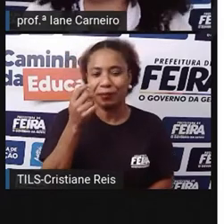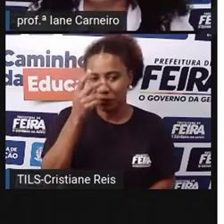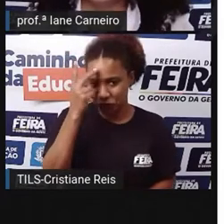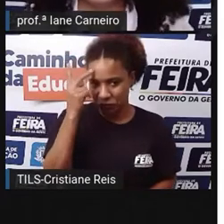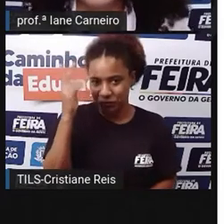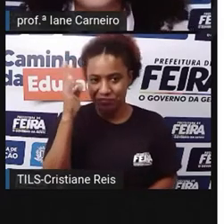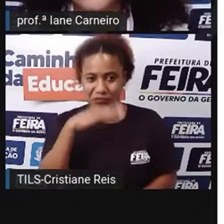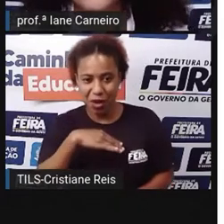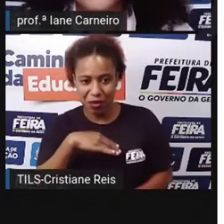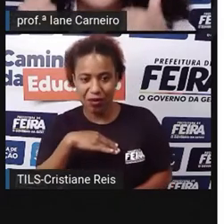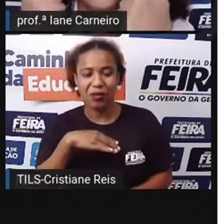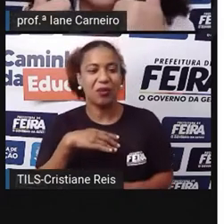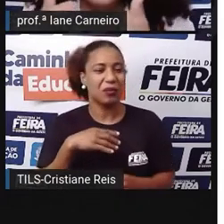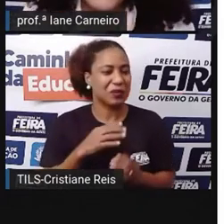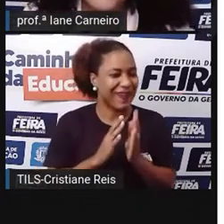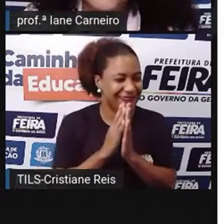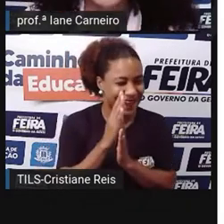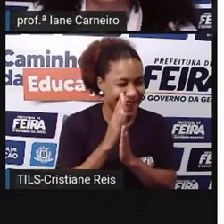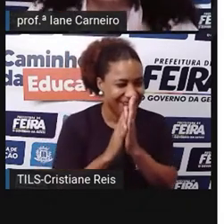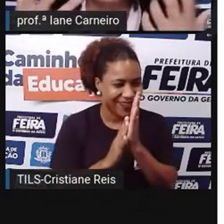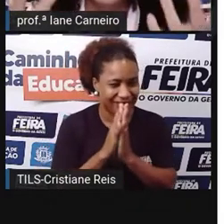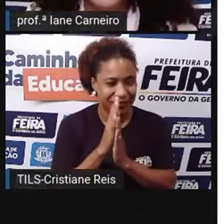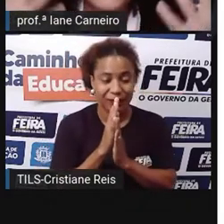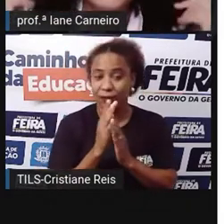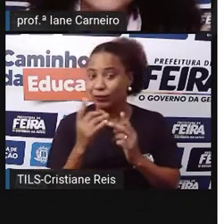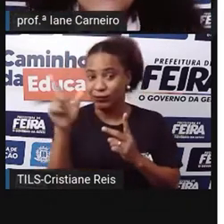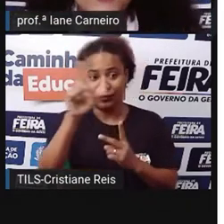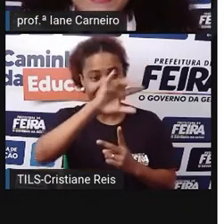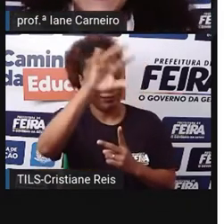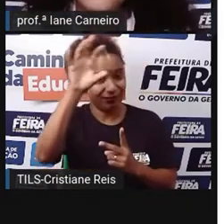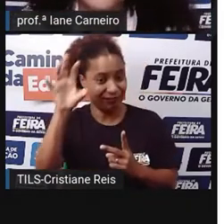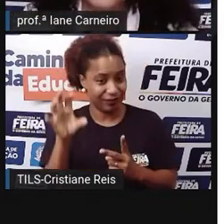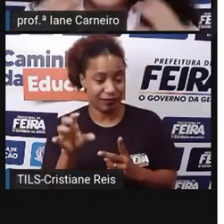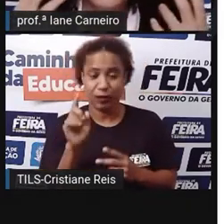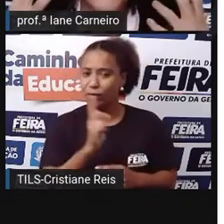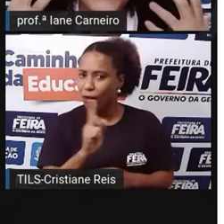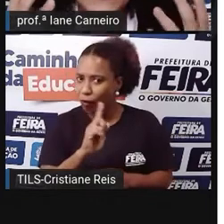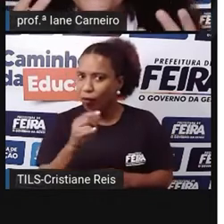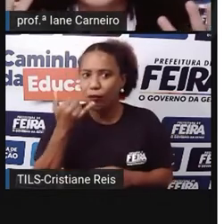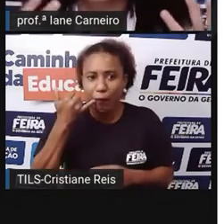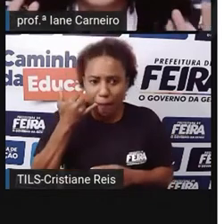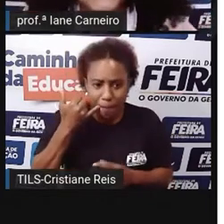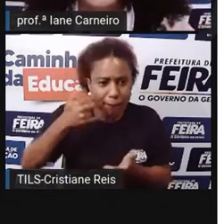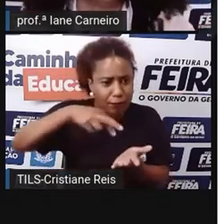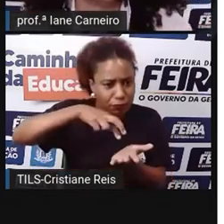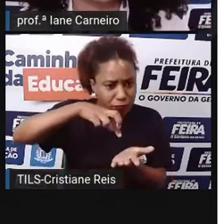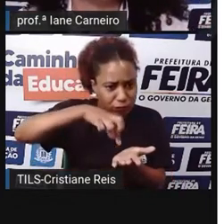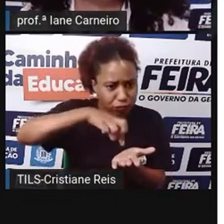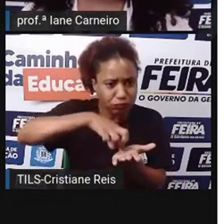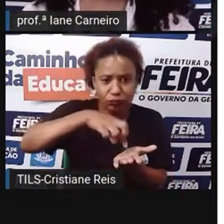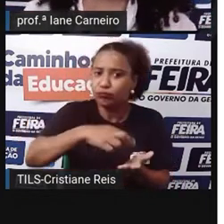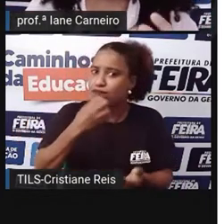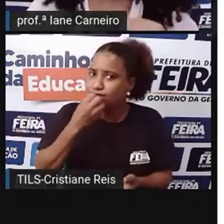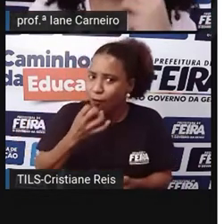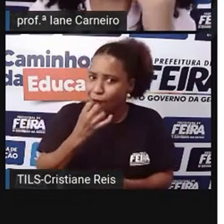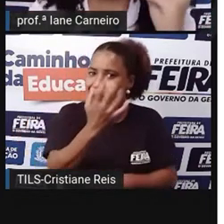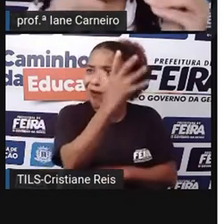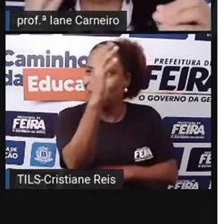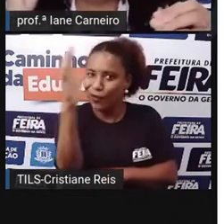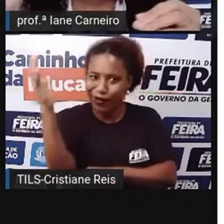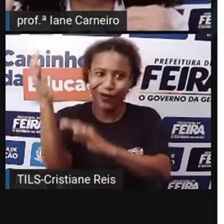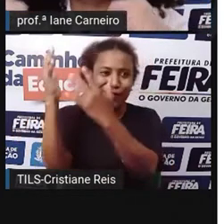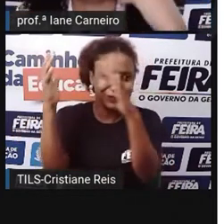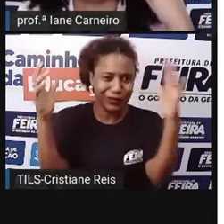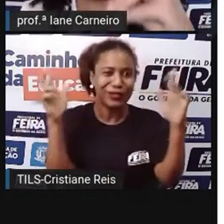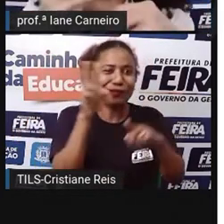regiões, não. Ele é visto como um herói, um salvador da floresta, alguém que é um protetor da floresta. Porque ela está